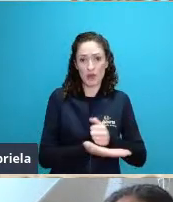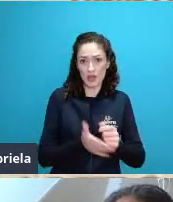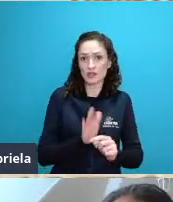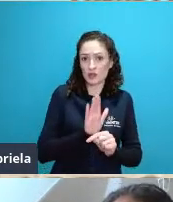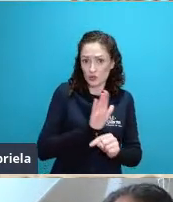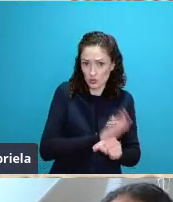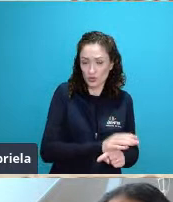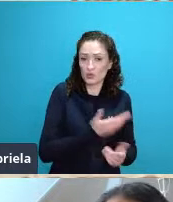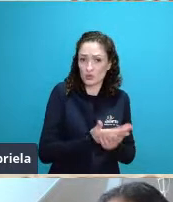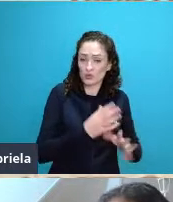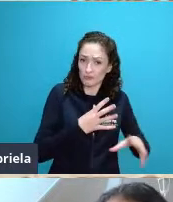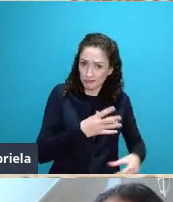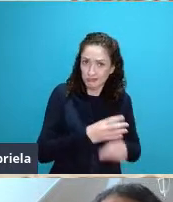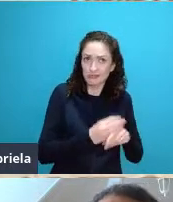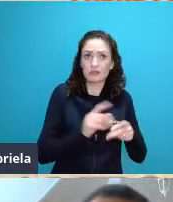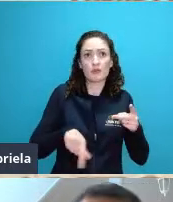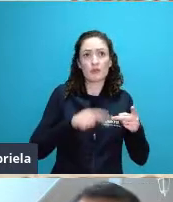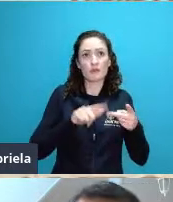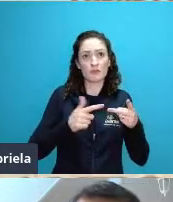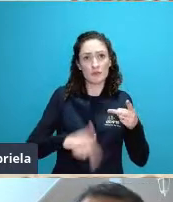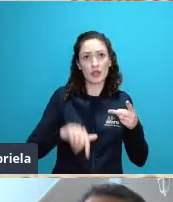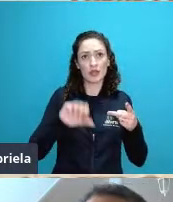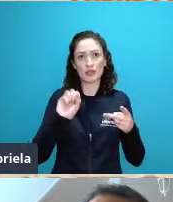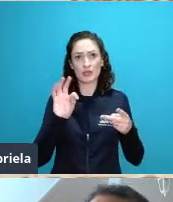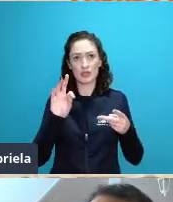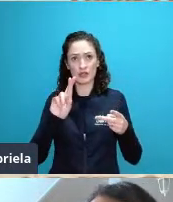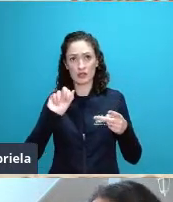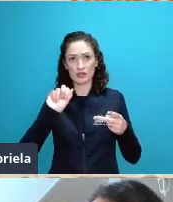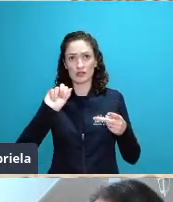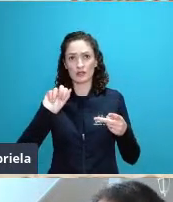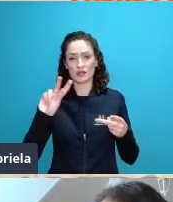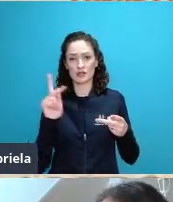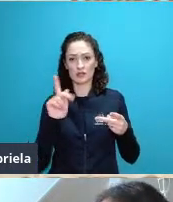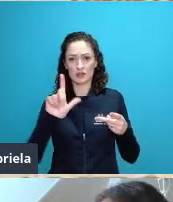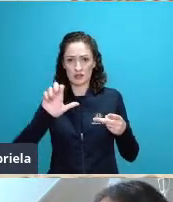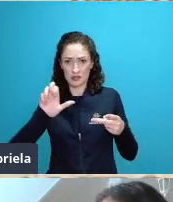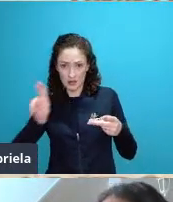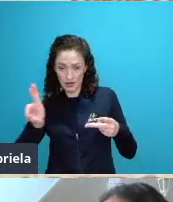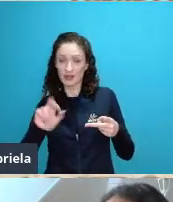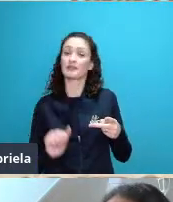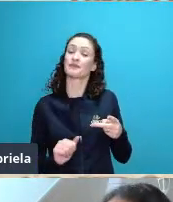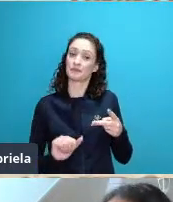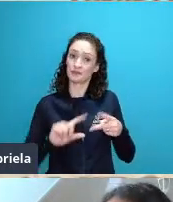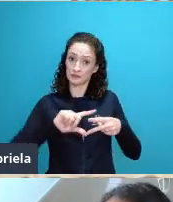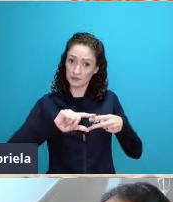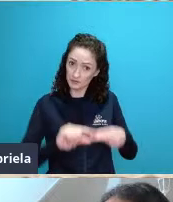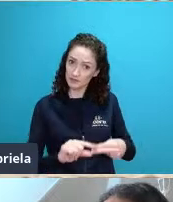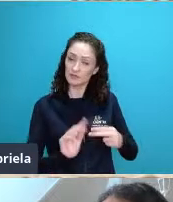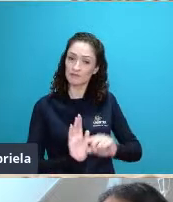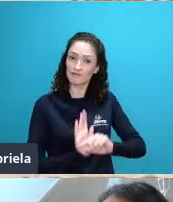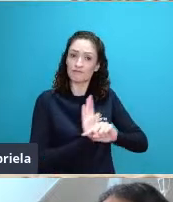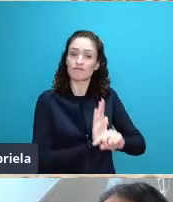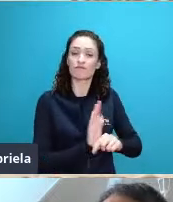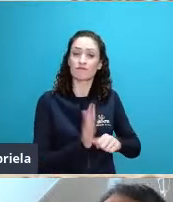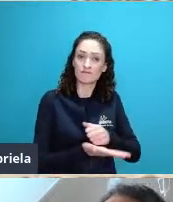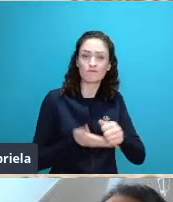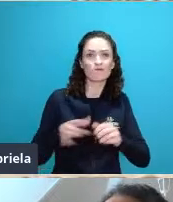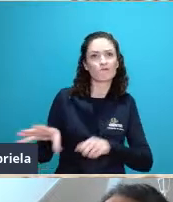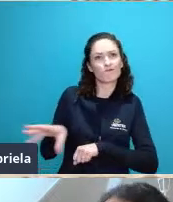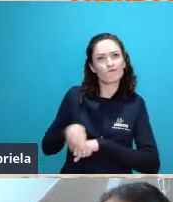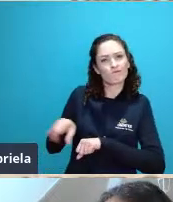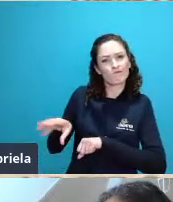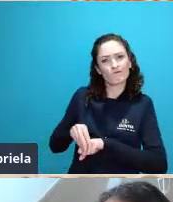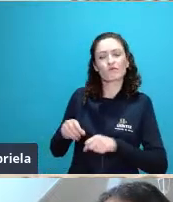o Orton mais forte era um hidrólogo mais focado então na mensuração